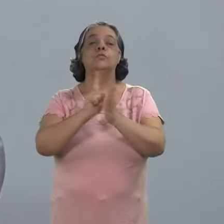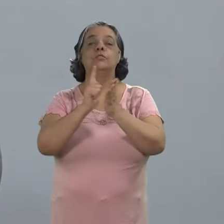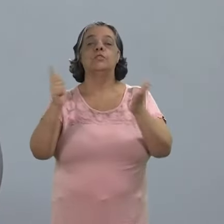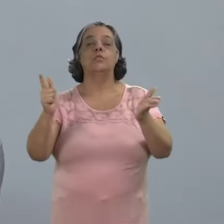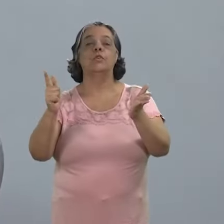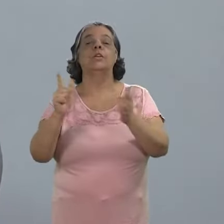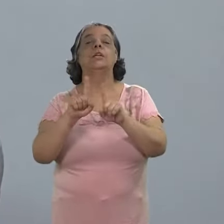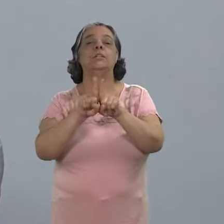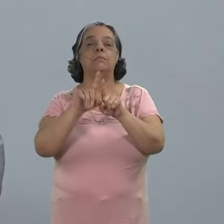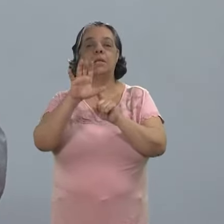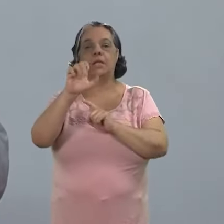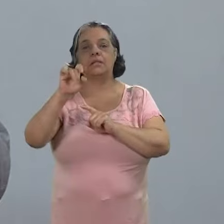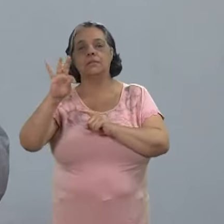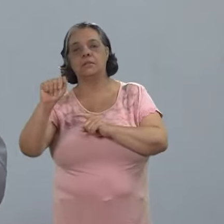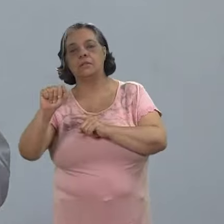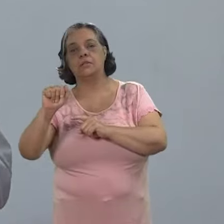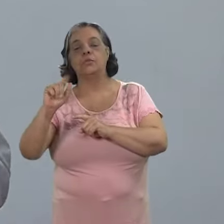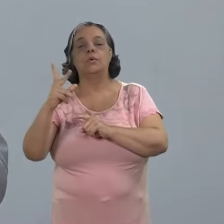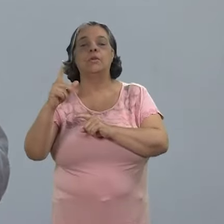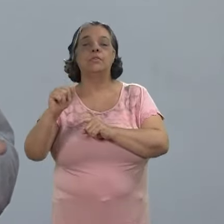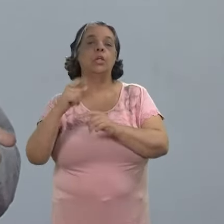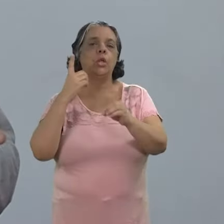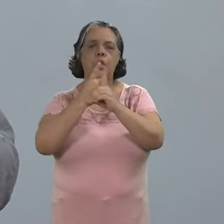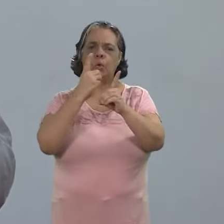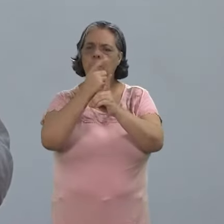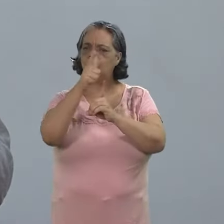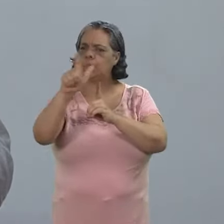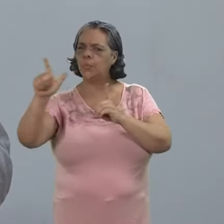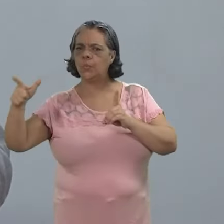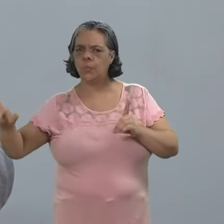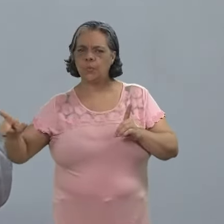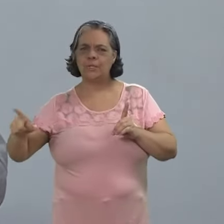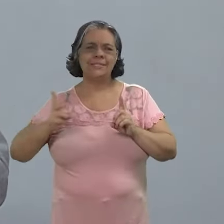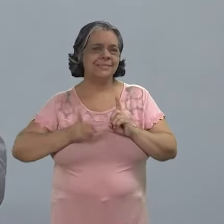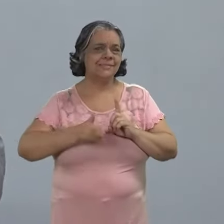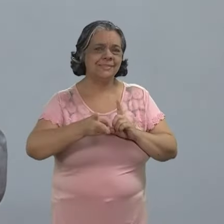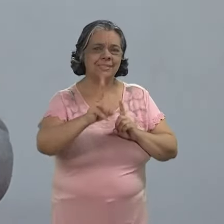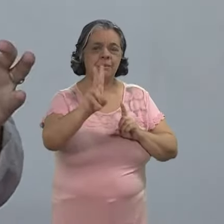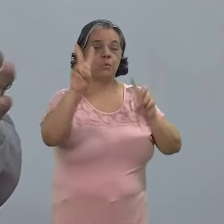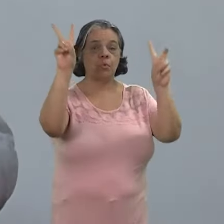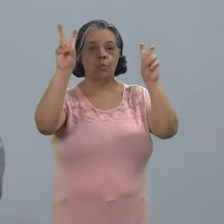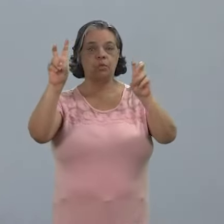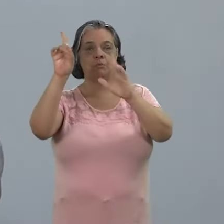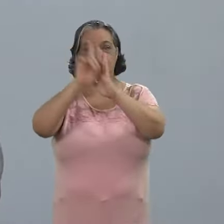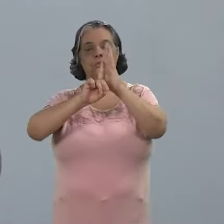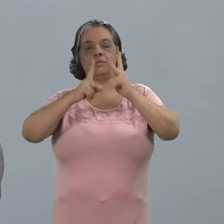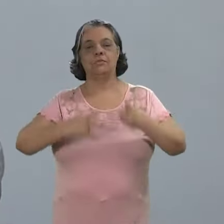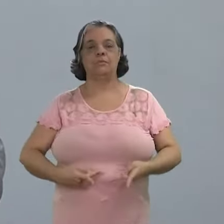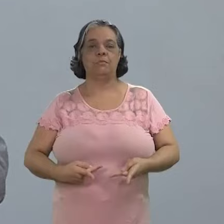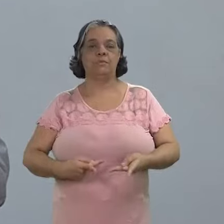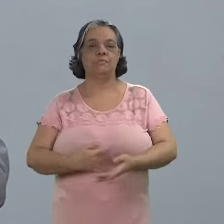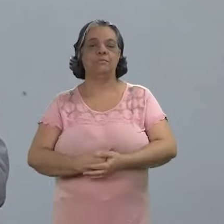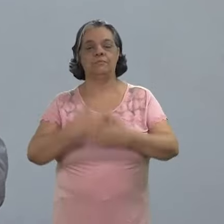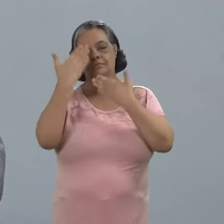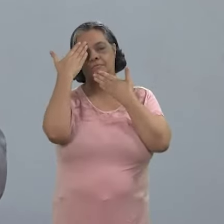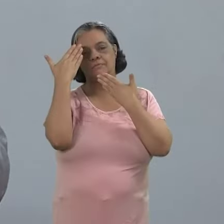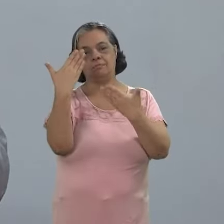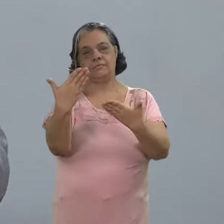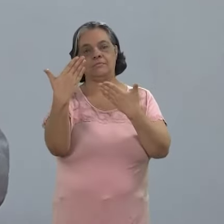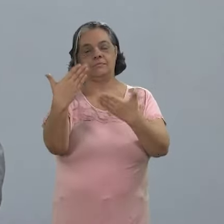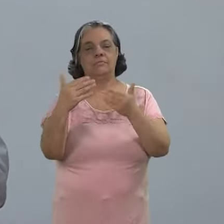canais Jornalismo Unicap Cátedra Dom Helder lá você encontra outras edições do programa sempre com o tema dos Direitos Humanos